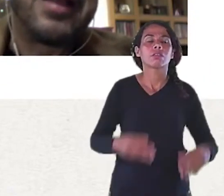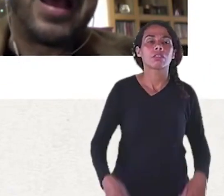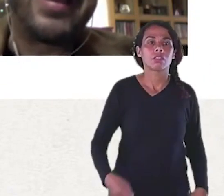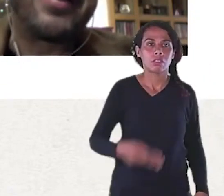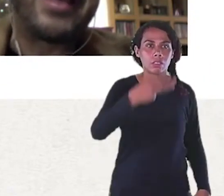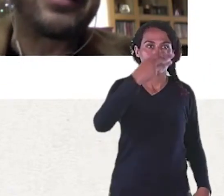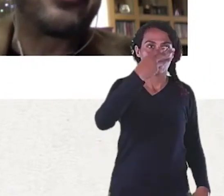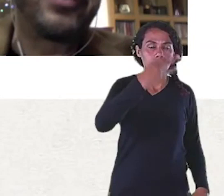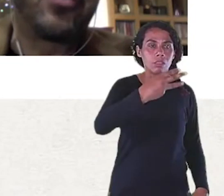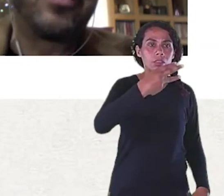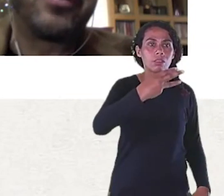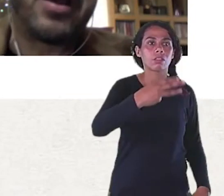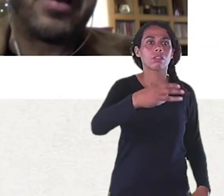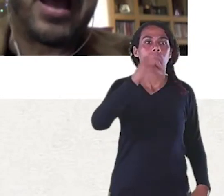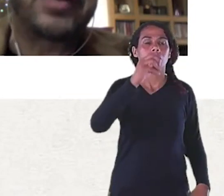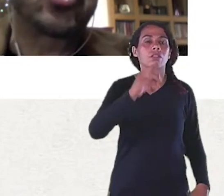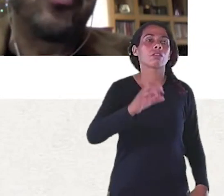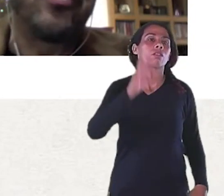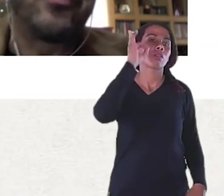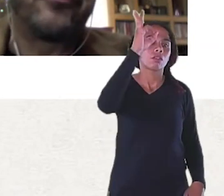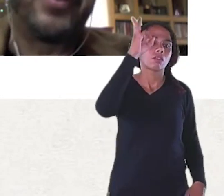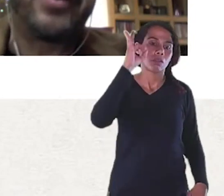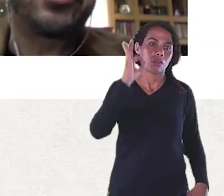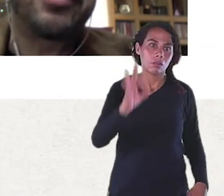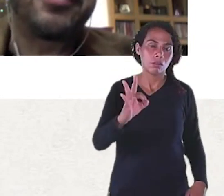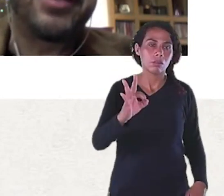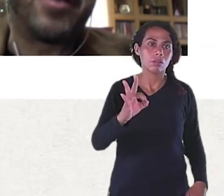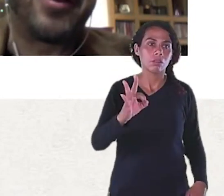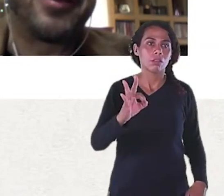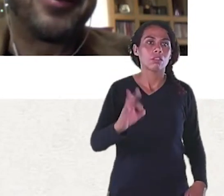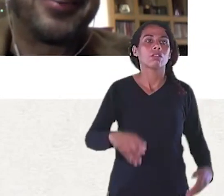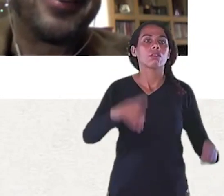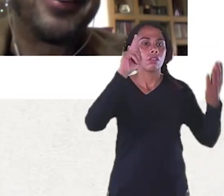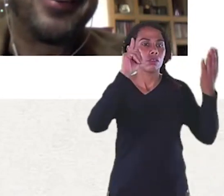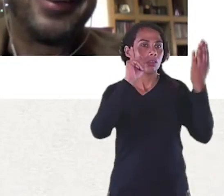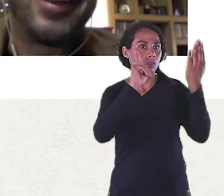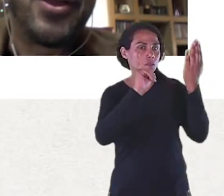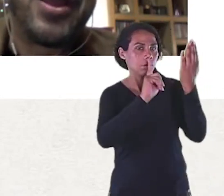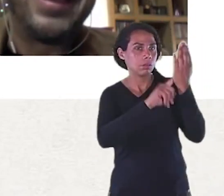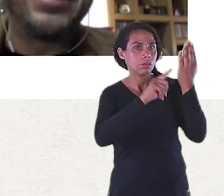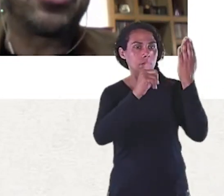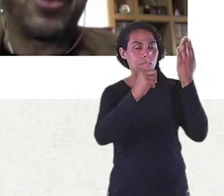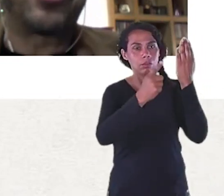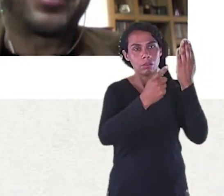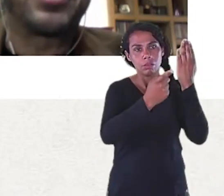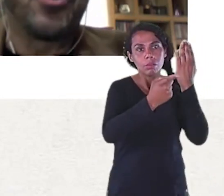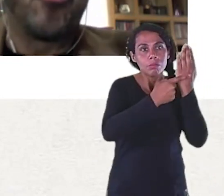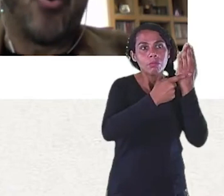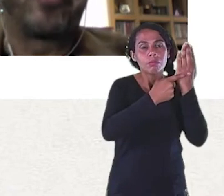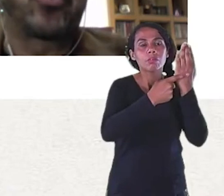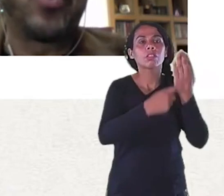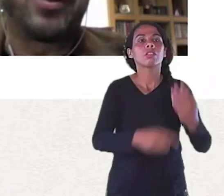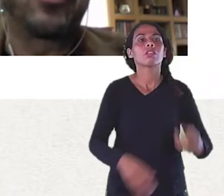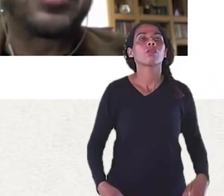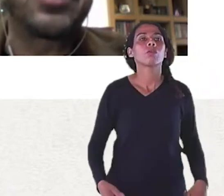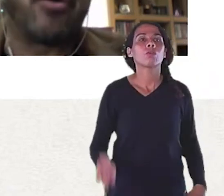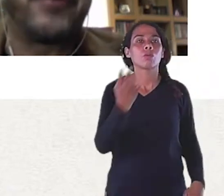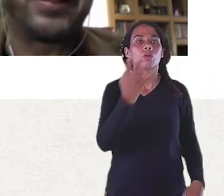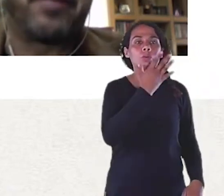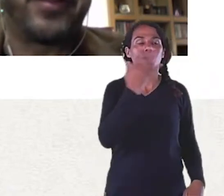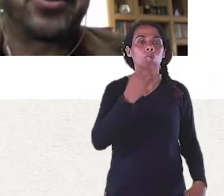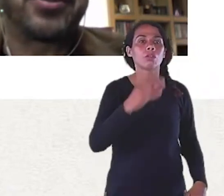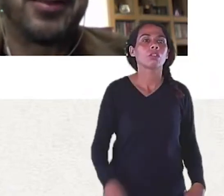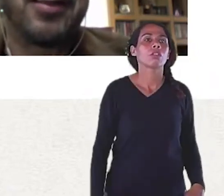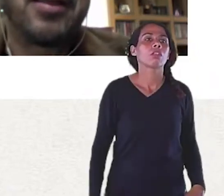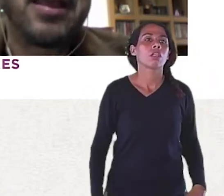Aí elas viram Azul Verde E amarelo Isso aconteceu Uma ruptura Dos